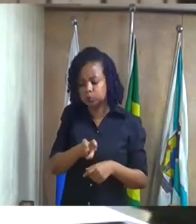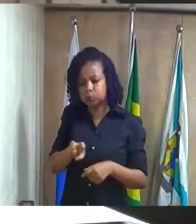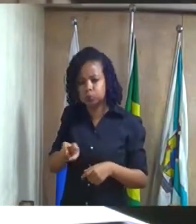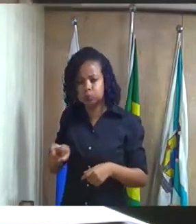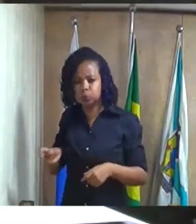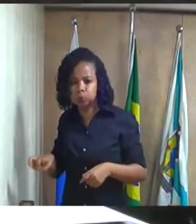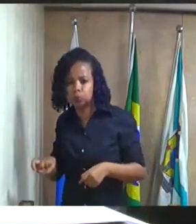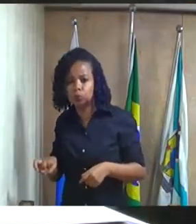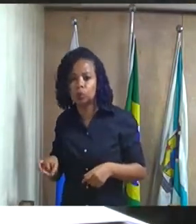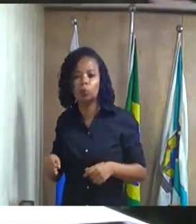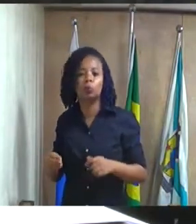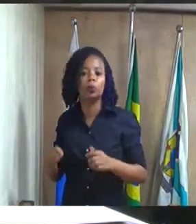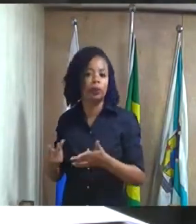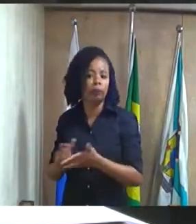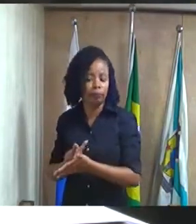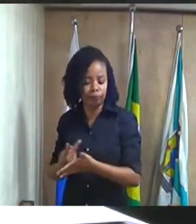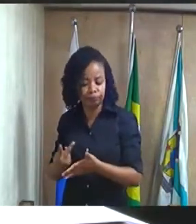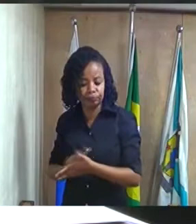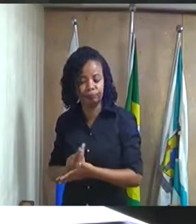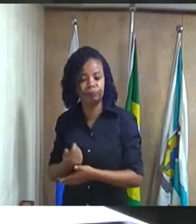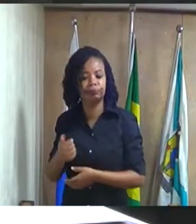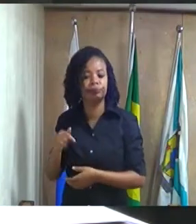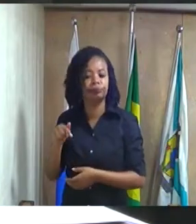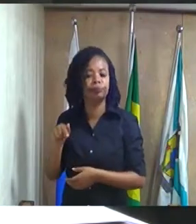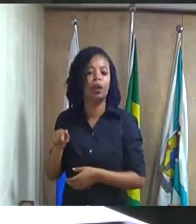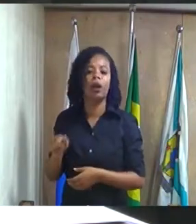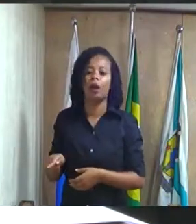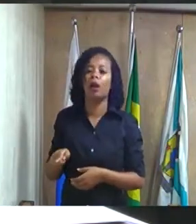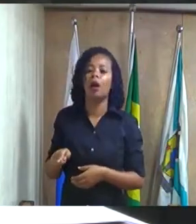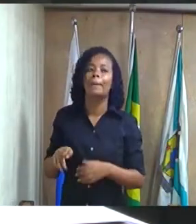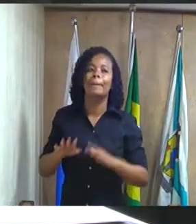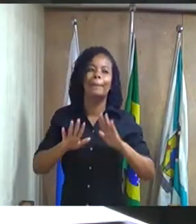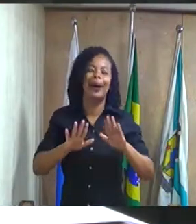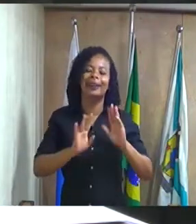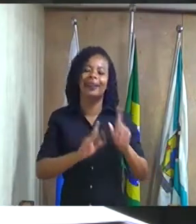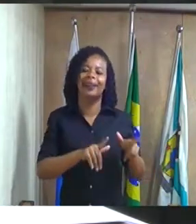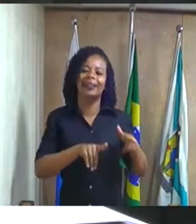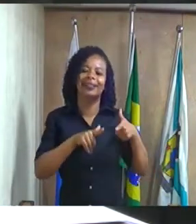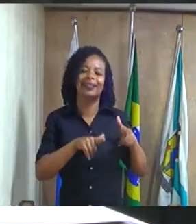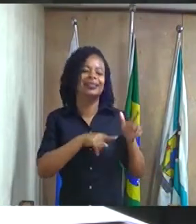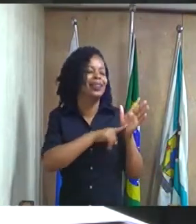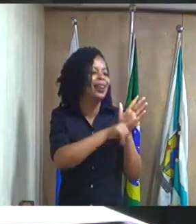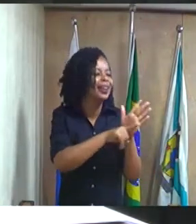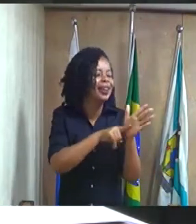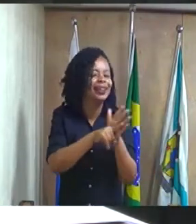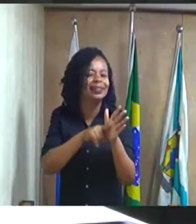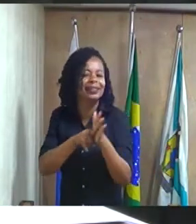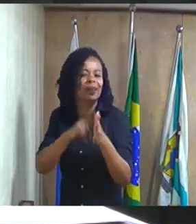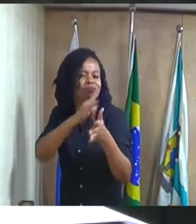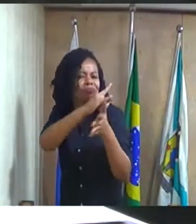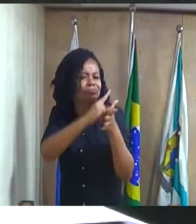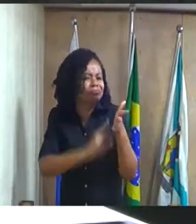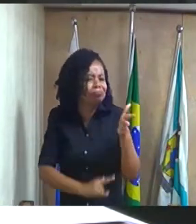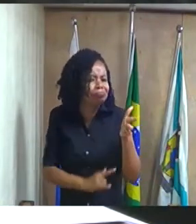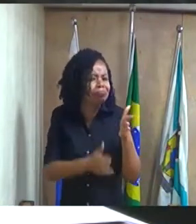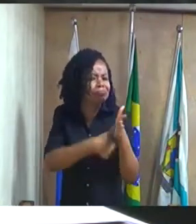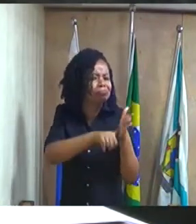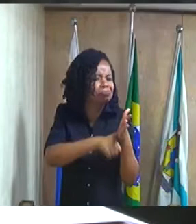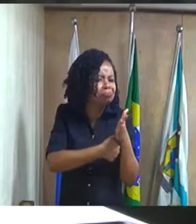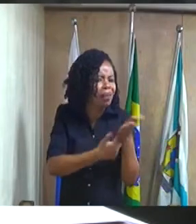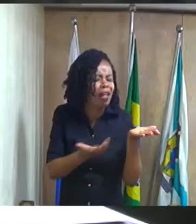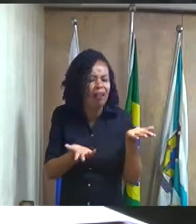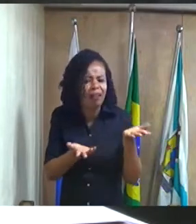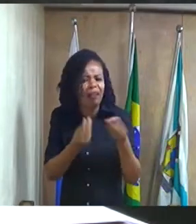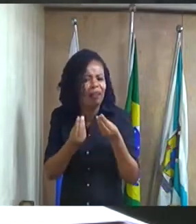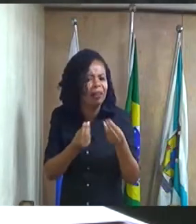irregulares mas na atuação de verificação de documentação apreensão de veículo não